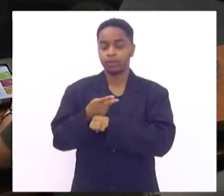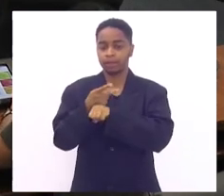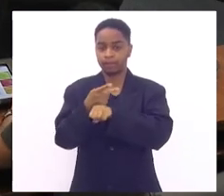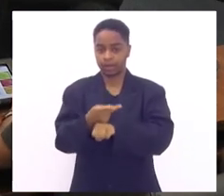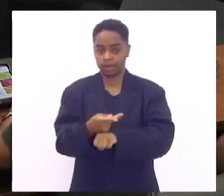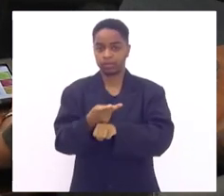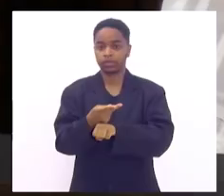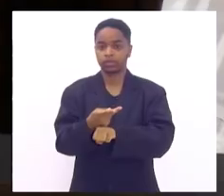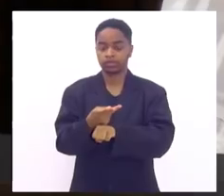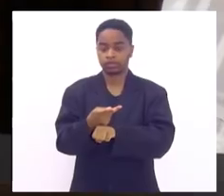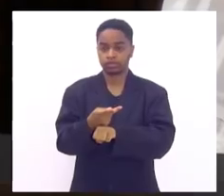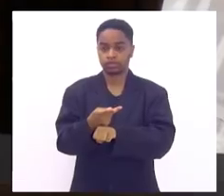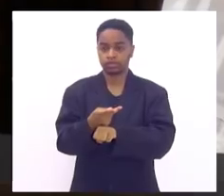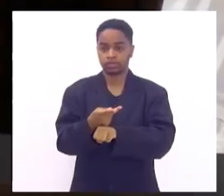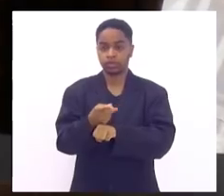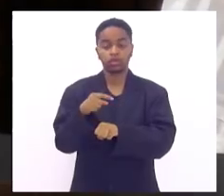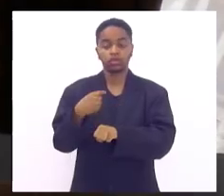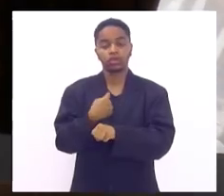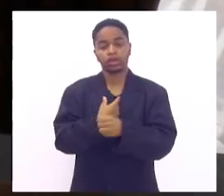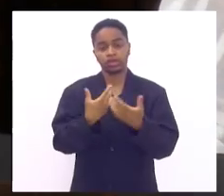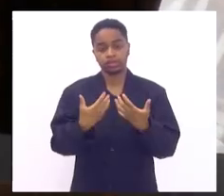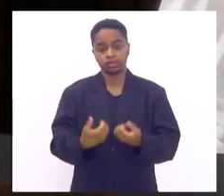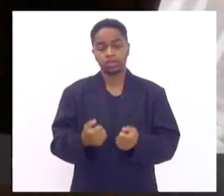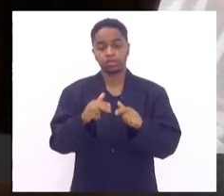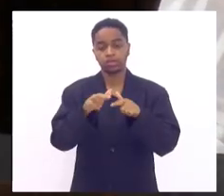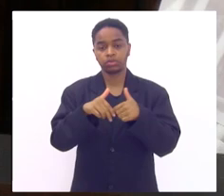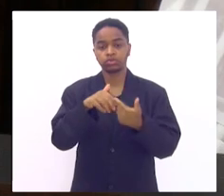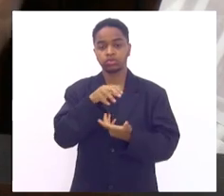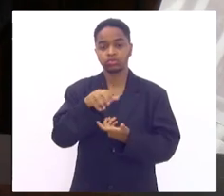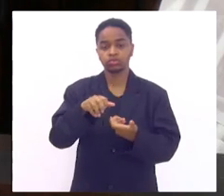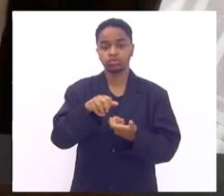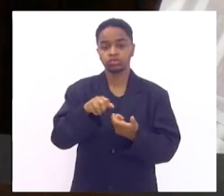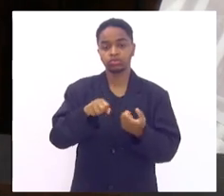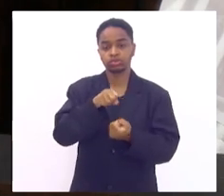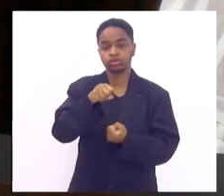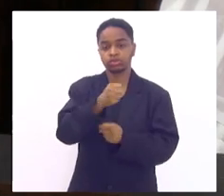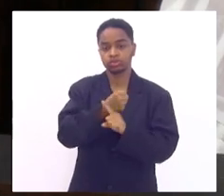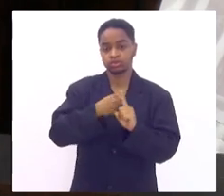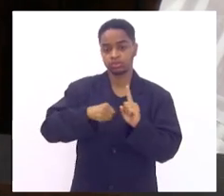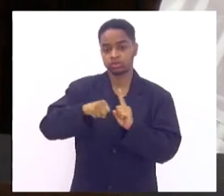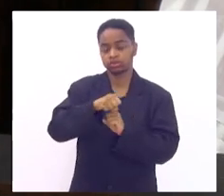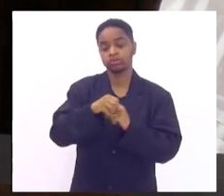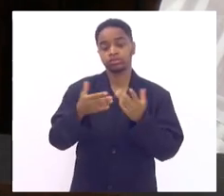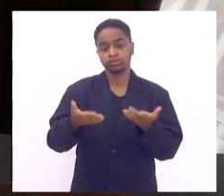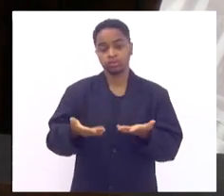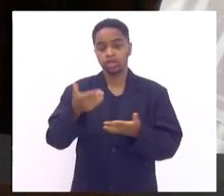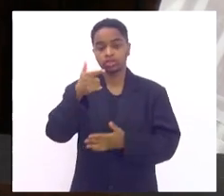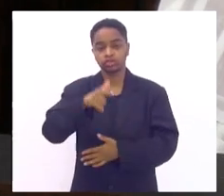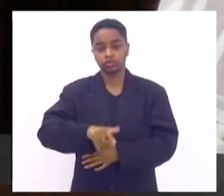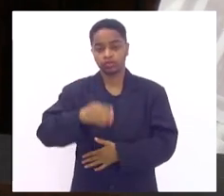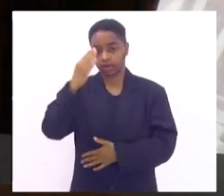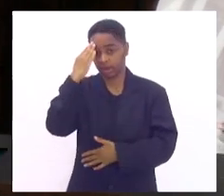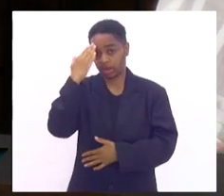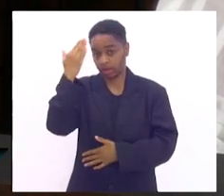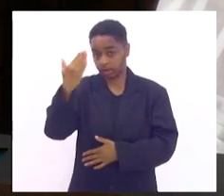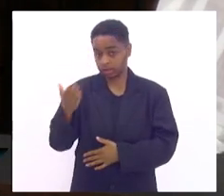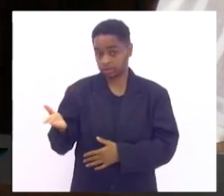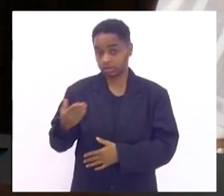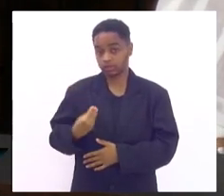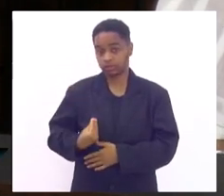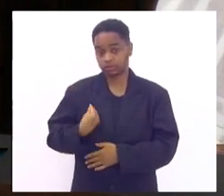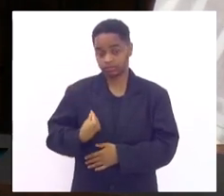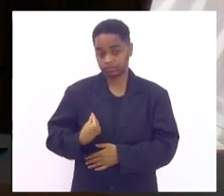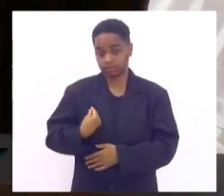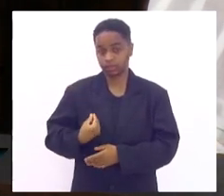que nós recebemos por sustentabilidade social. Então, quero agradecer mais uma vez a presença do doutor Adilson, um